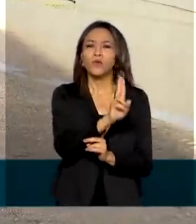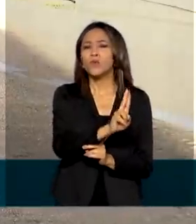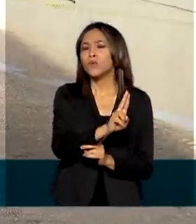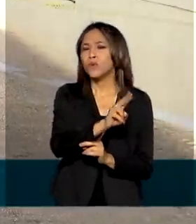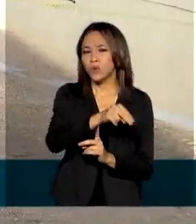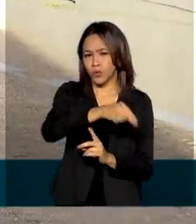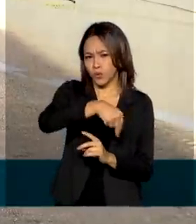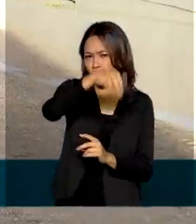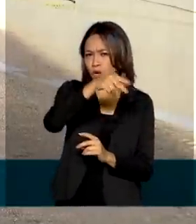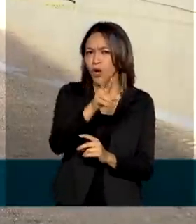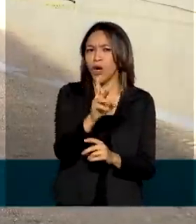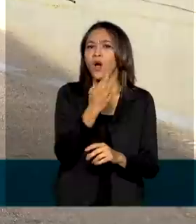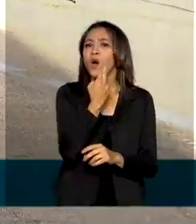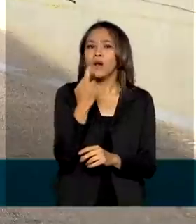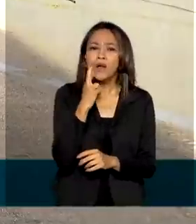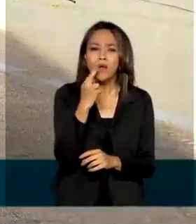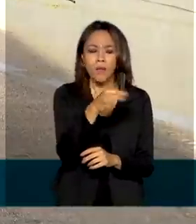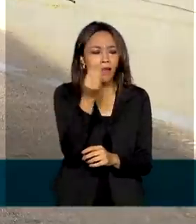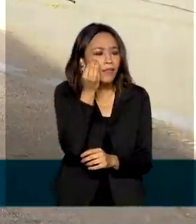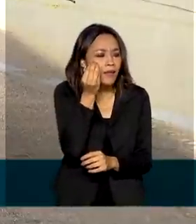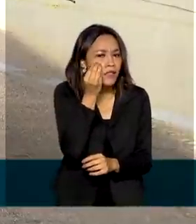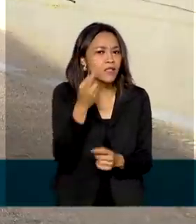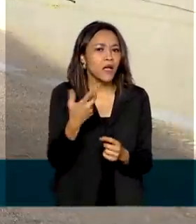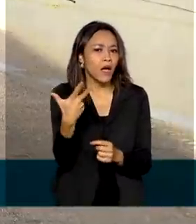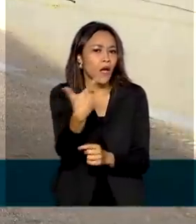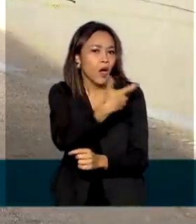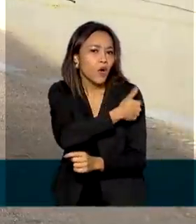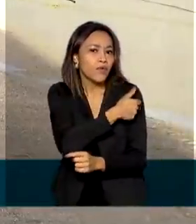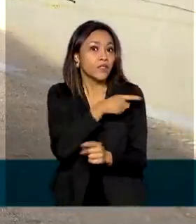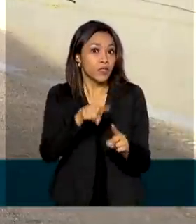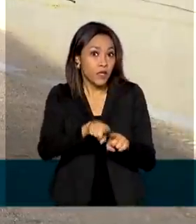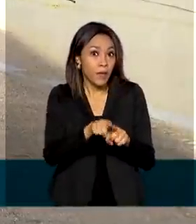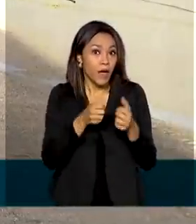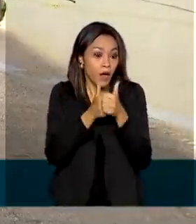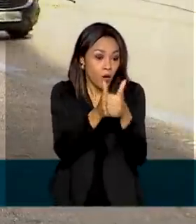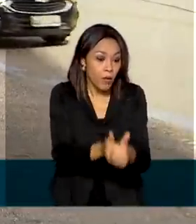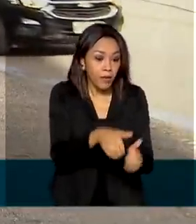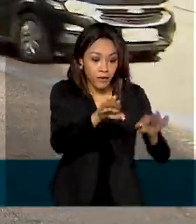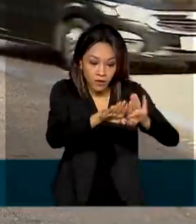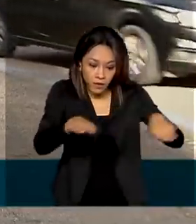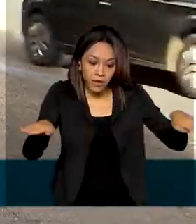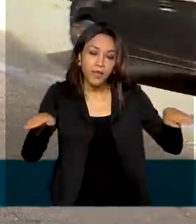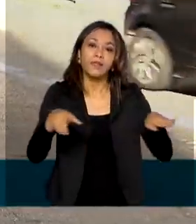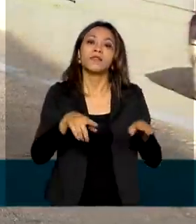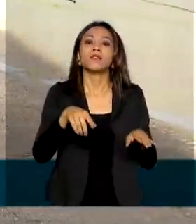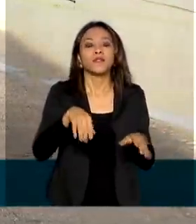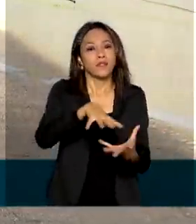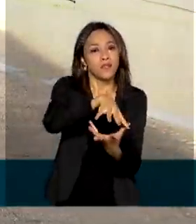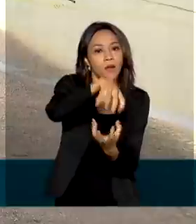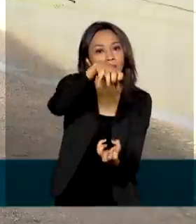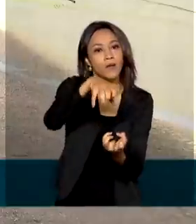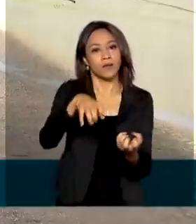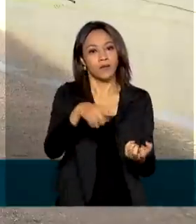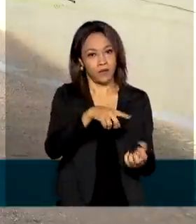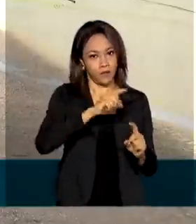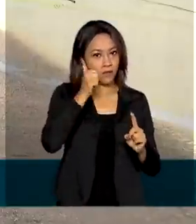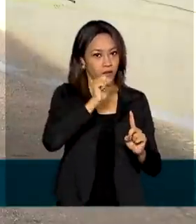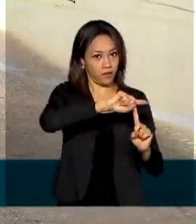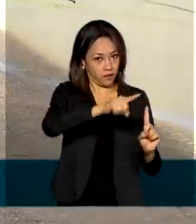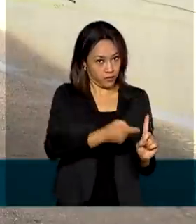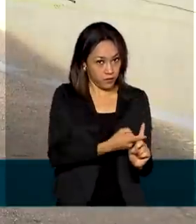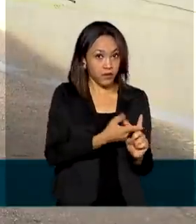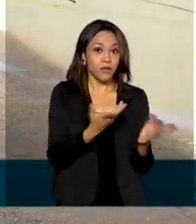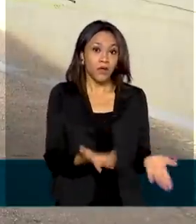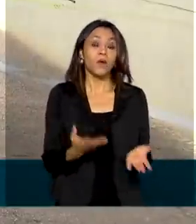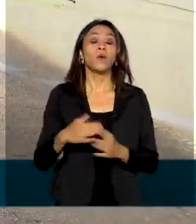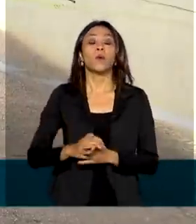vacinação, testagens para a covid e também no acompanhamento de crianças, gestantes e idosos. Além da vacinação, o Ministério da